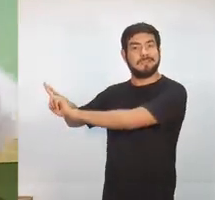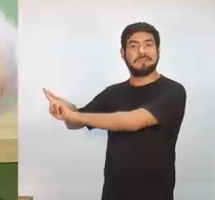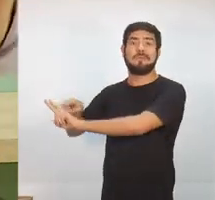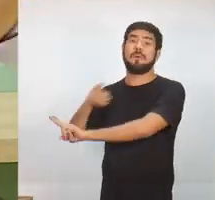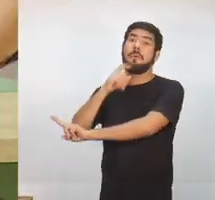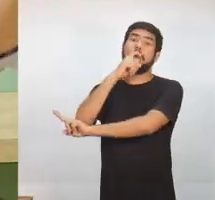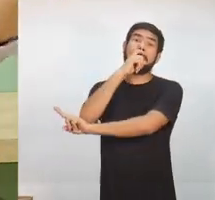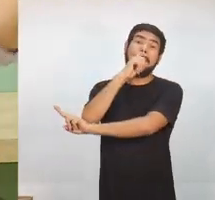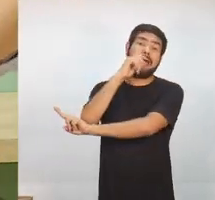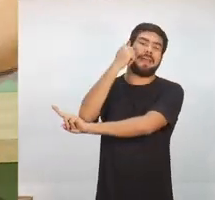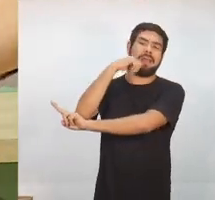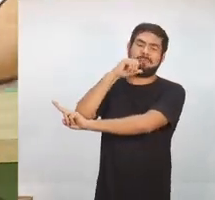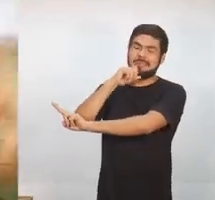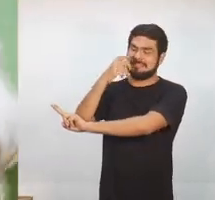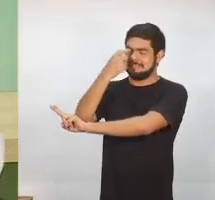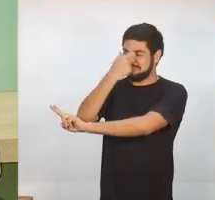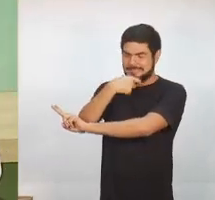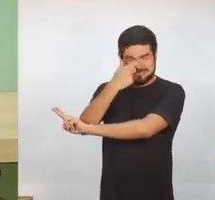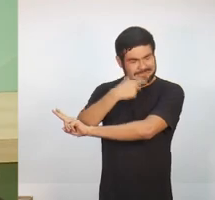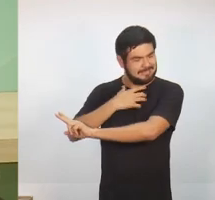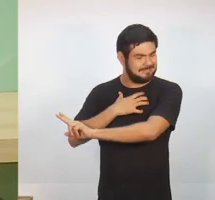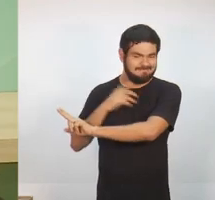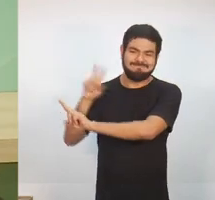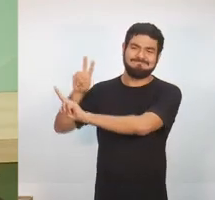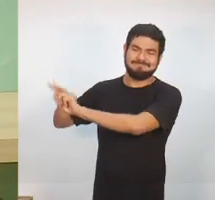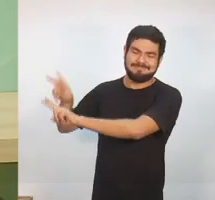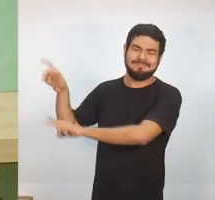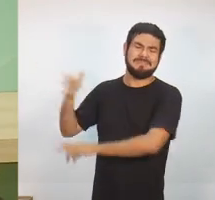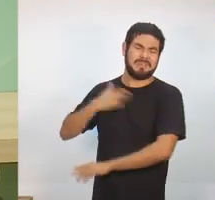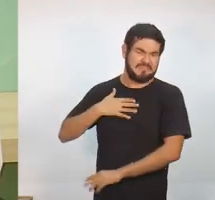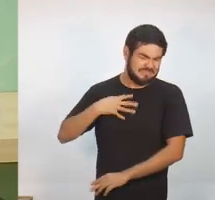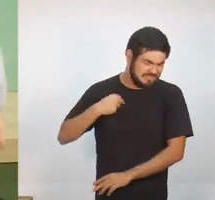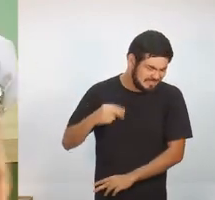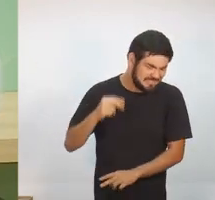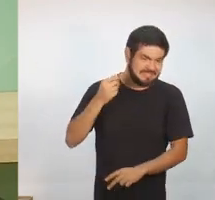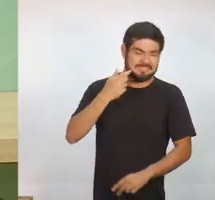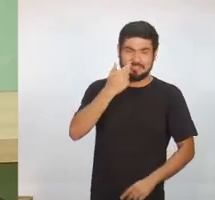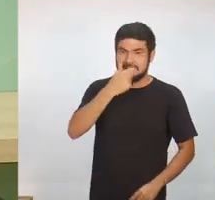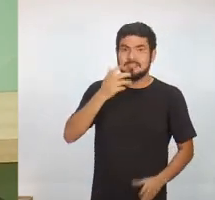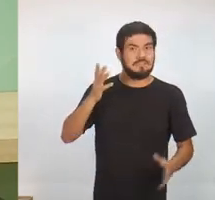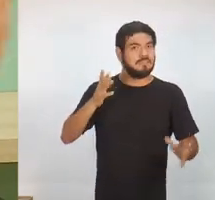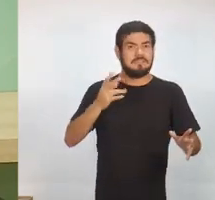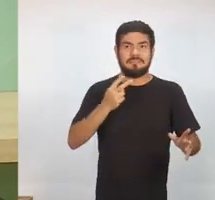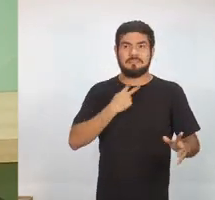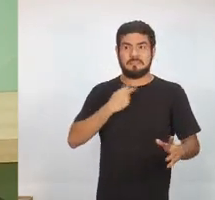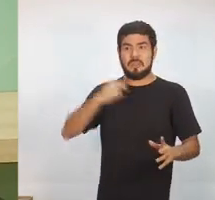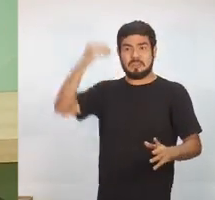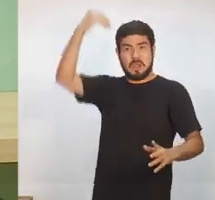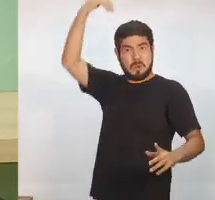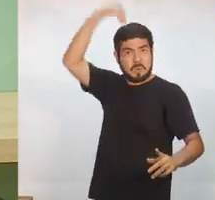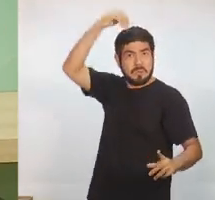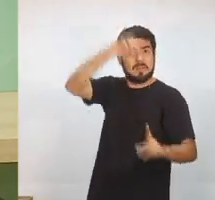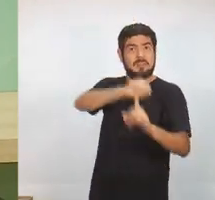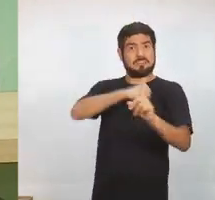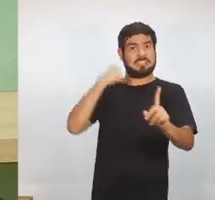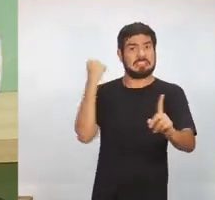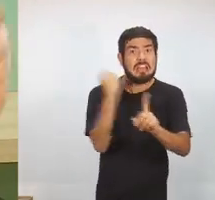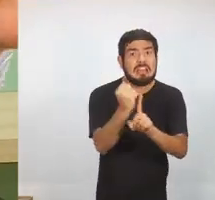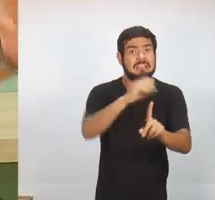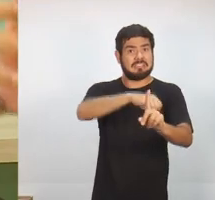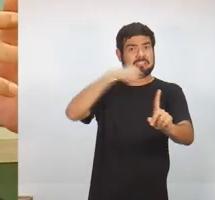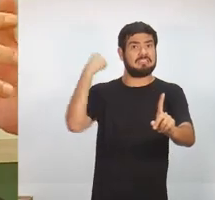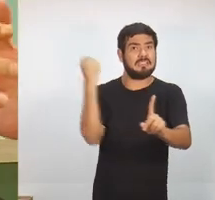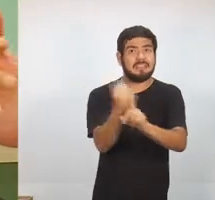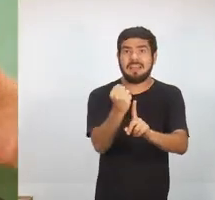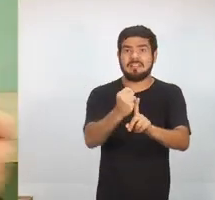pelo mal que aquele preso fez alguém aqui na sociedade. E a gente não pode culpar só a sociedade porque aquele